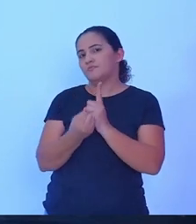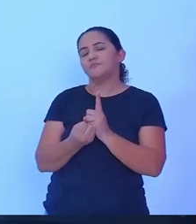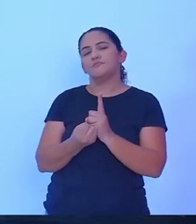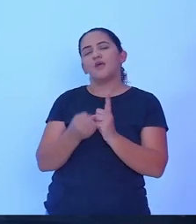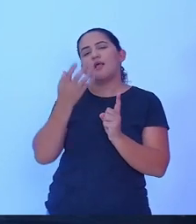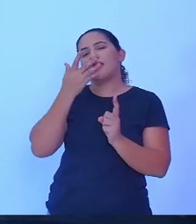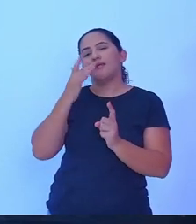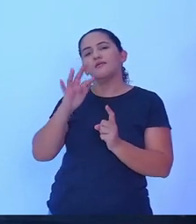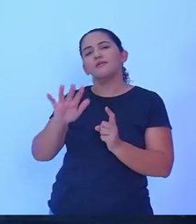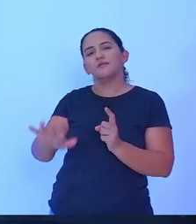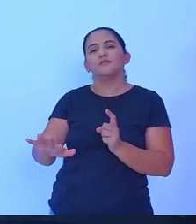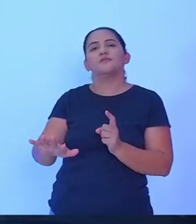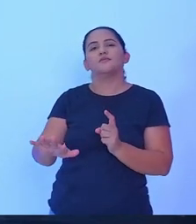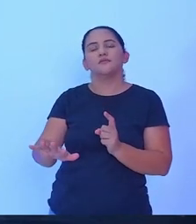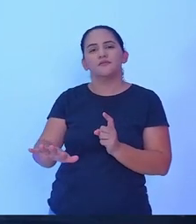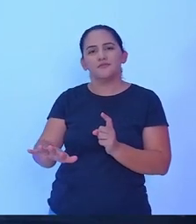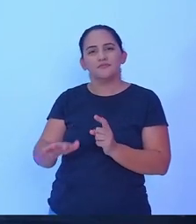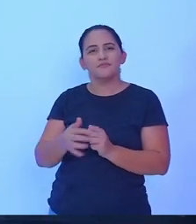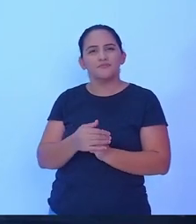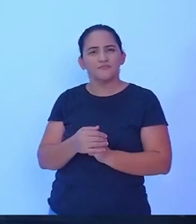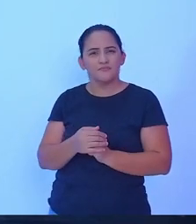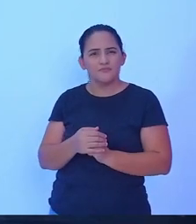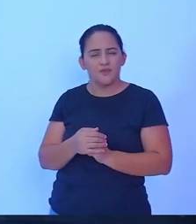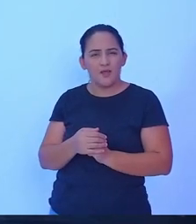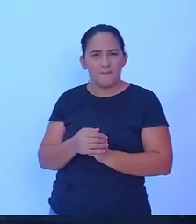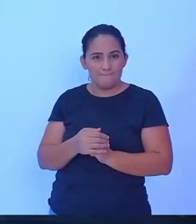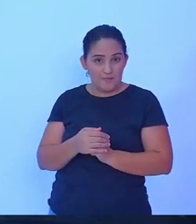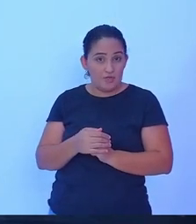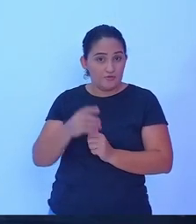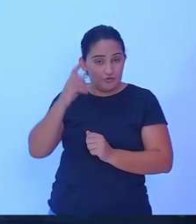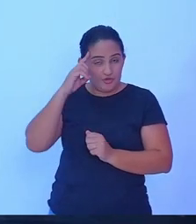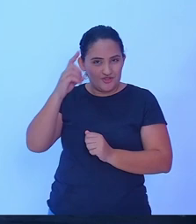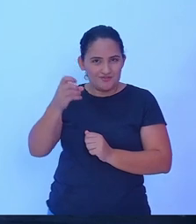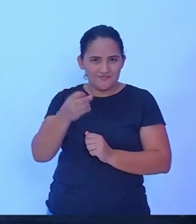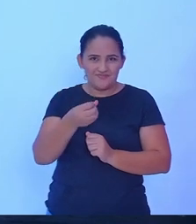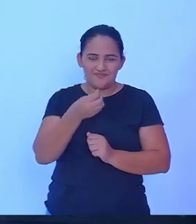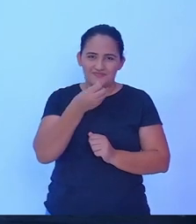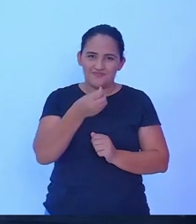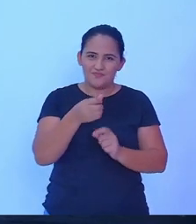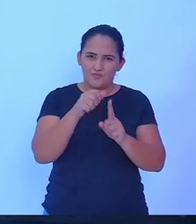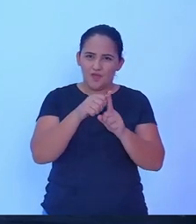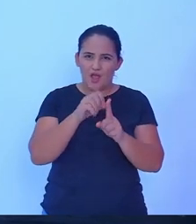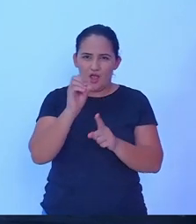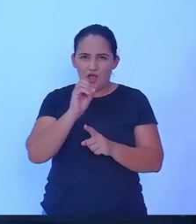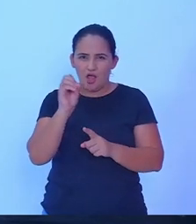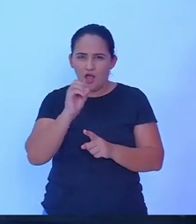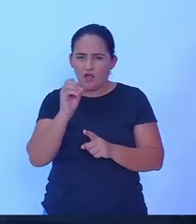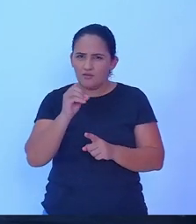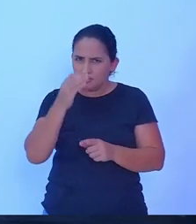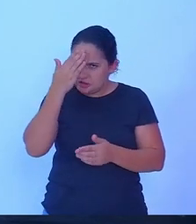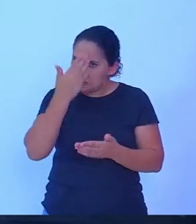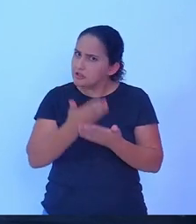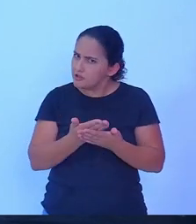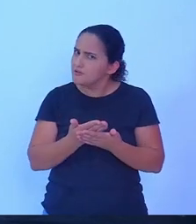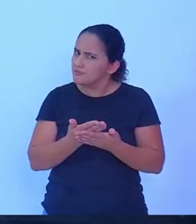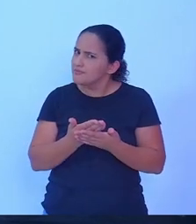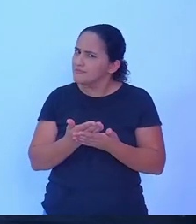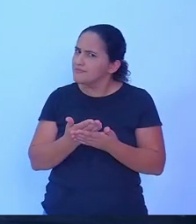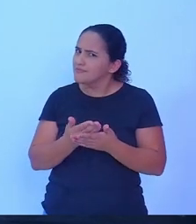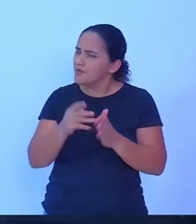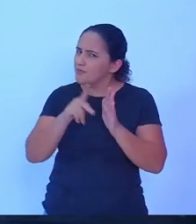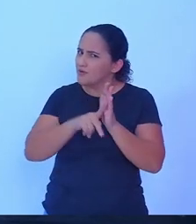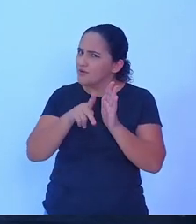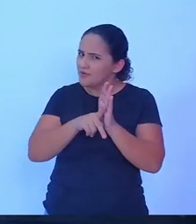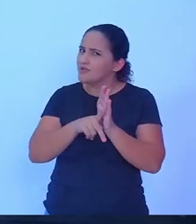crianças. E, com isso, no próximo dia 6 de outubro, acredite, acredite no projeto do 22,